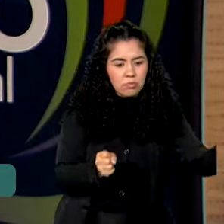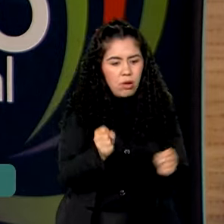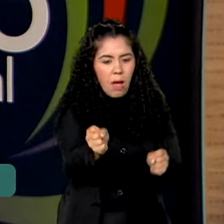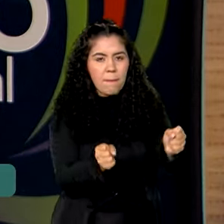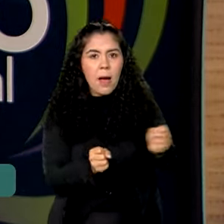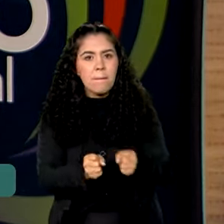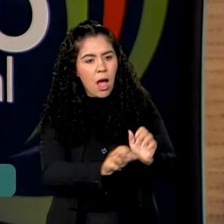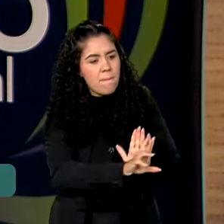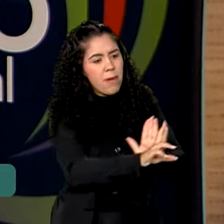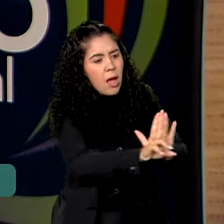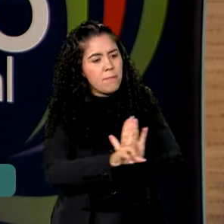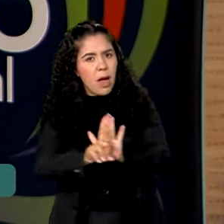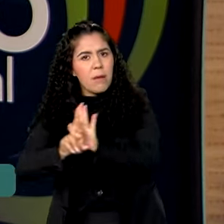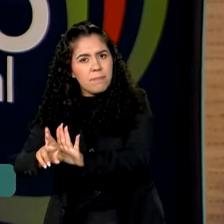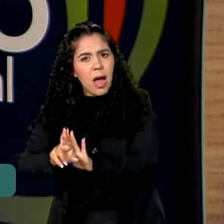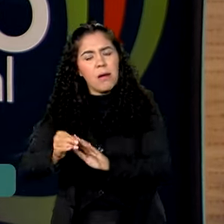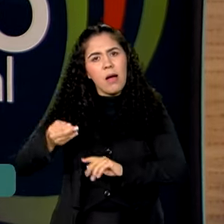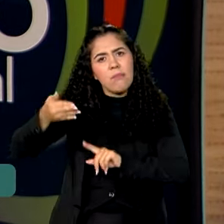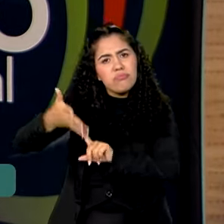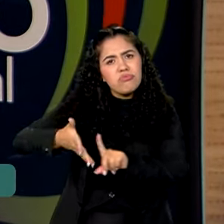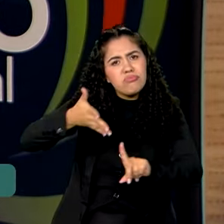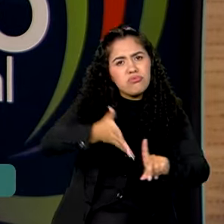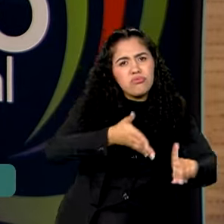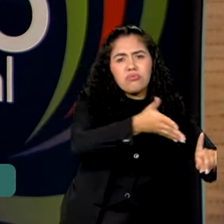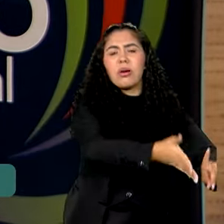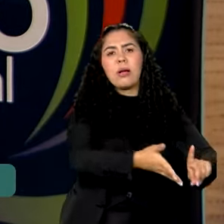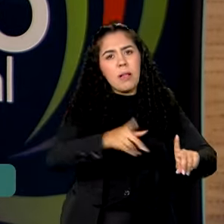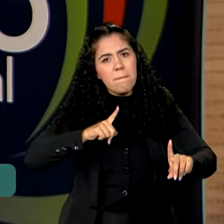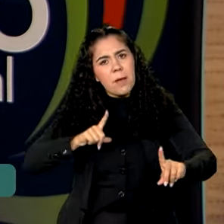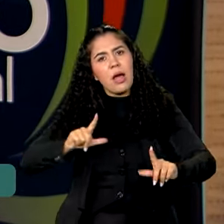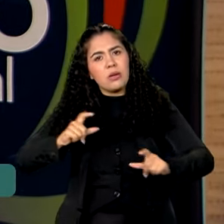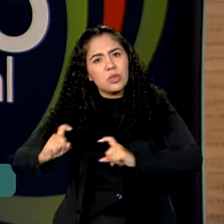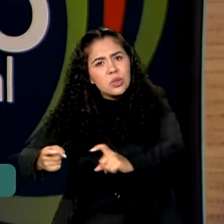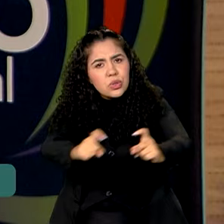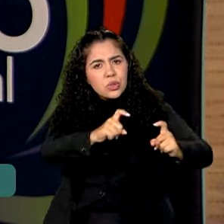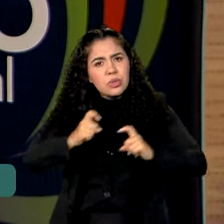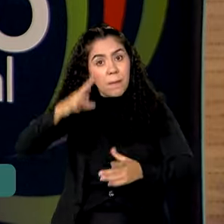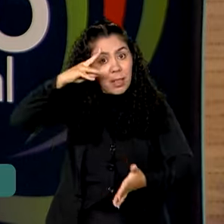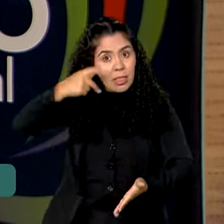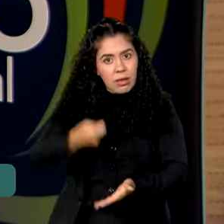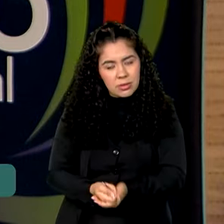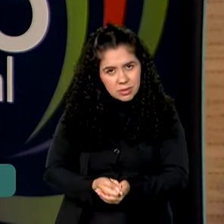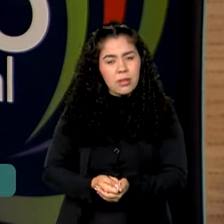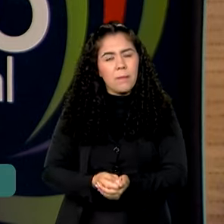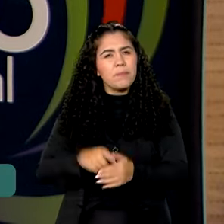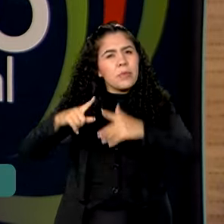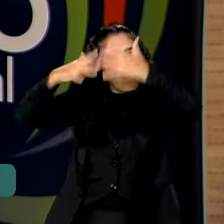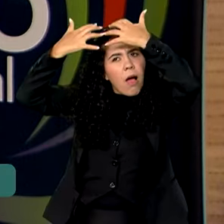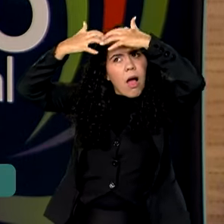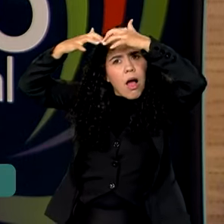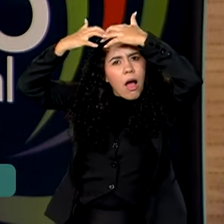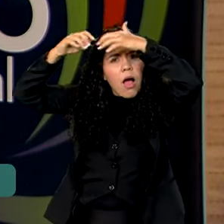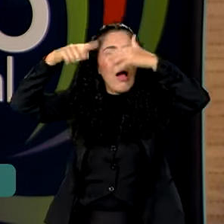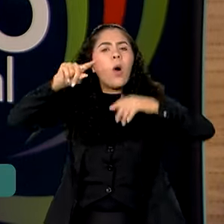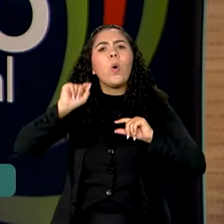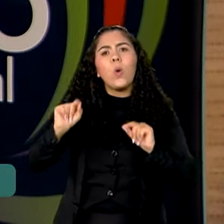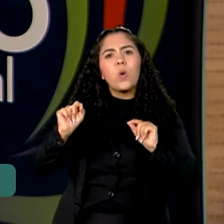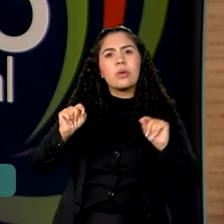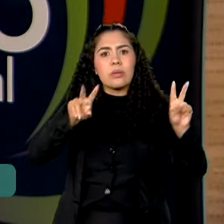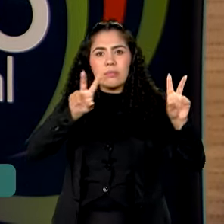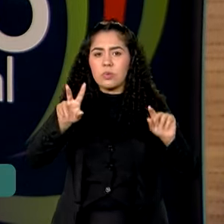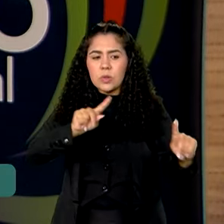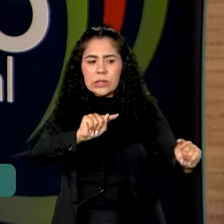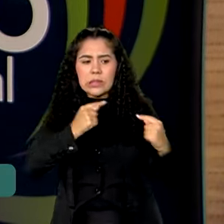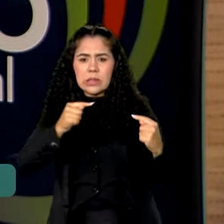reivindicações nos debates que vão nortear as decisões do grupo. As reflexões vão girar em torno dos